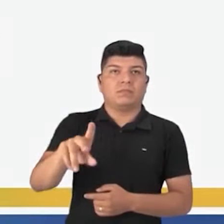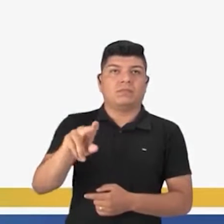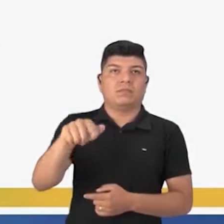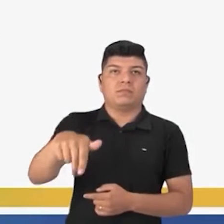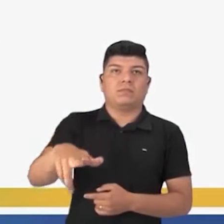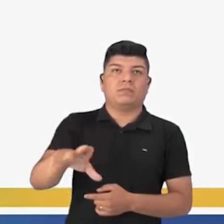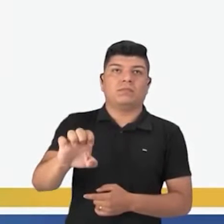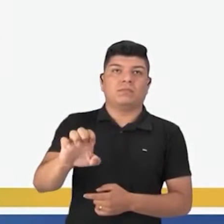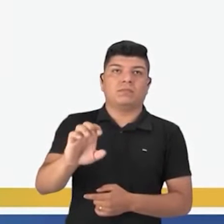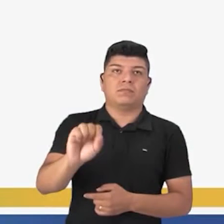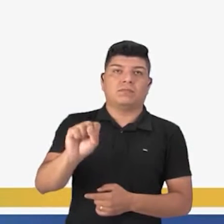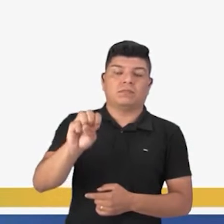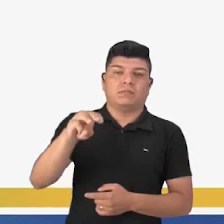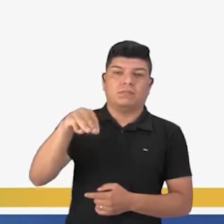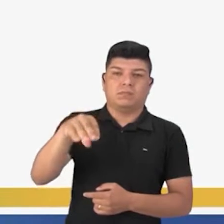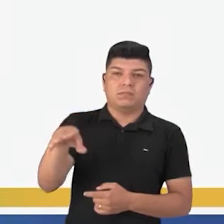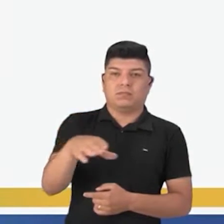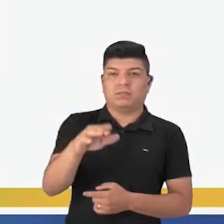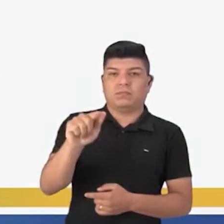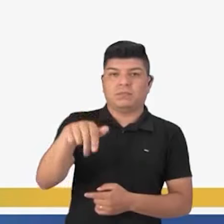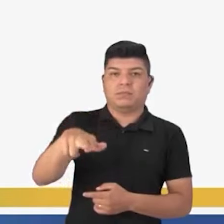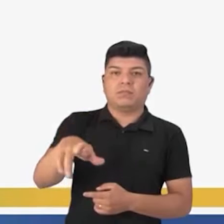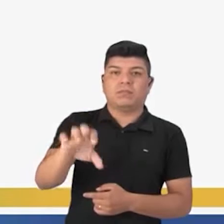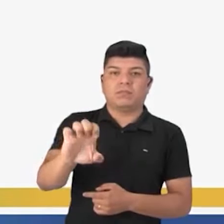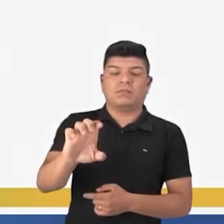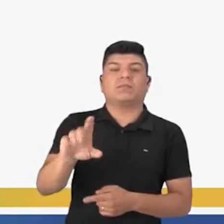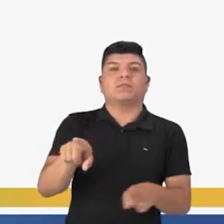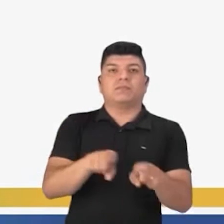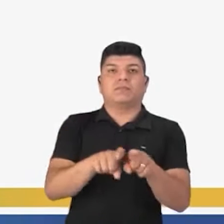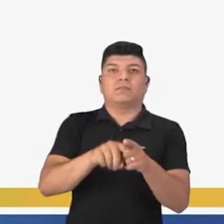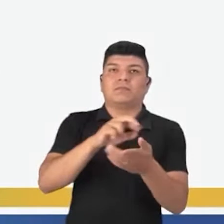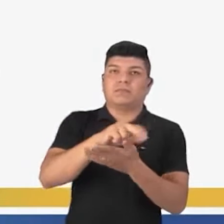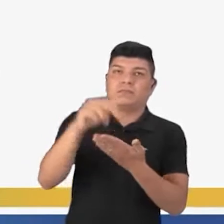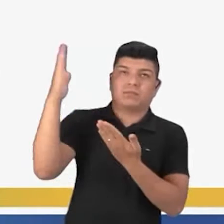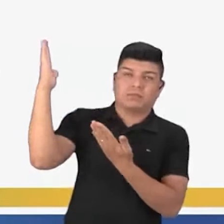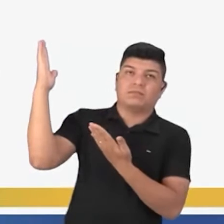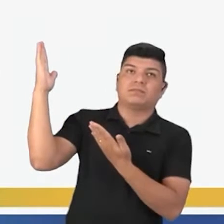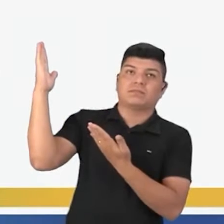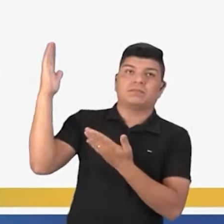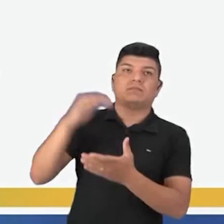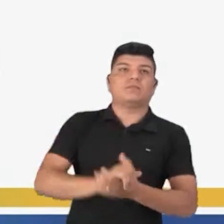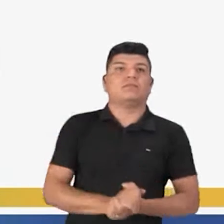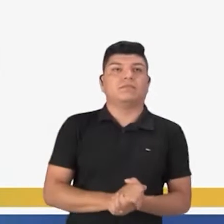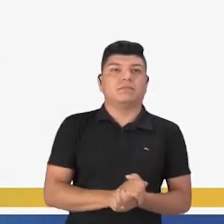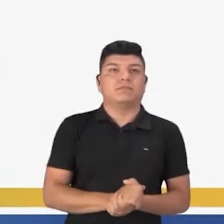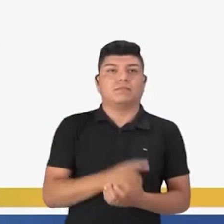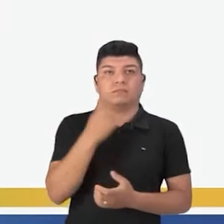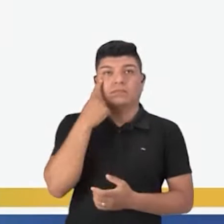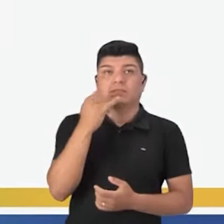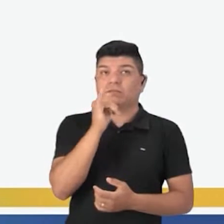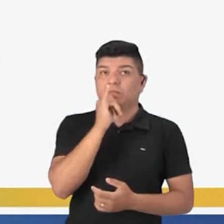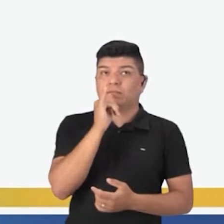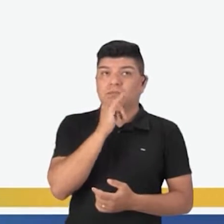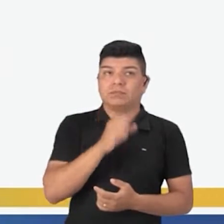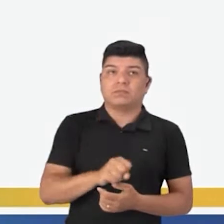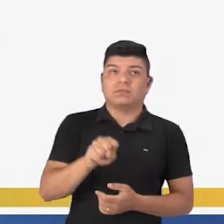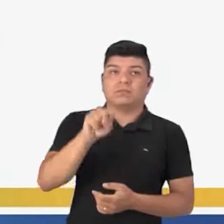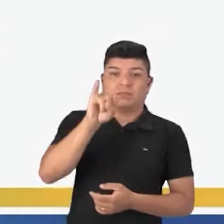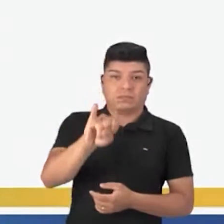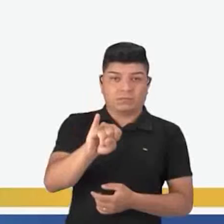sem que, uma vez que, etc. Vamos ao exemplo.